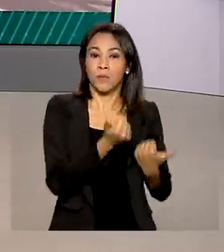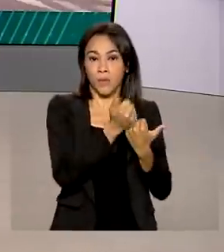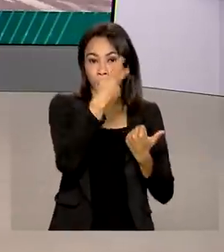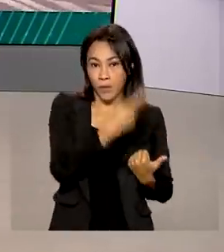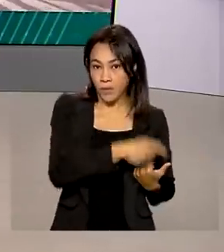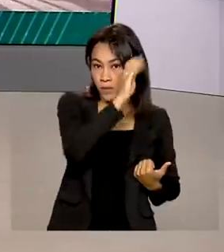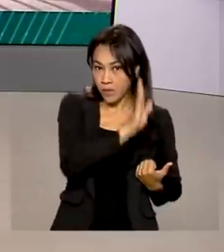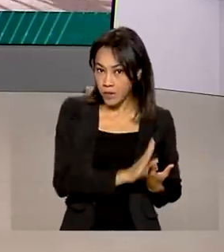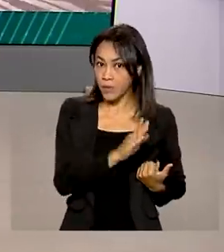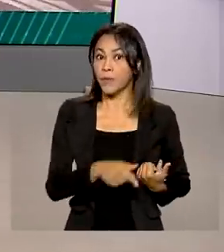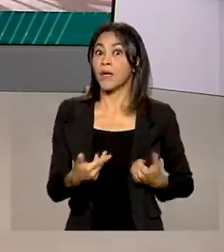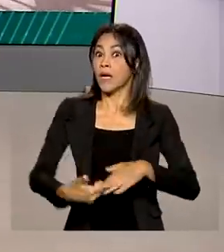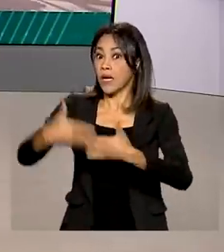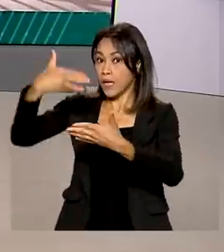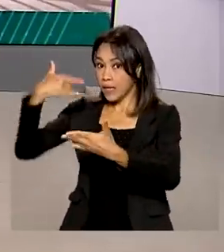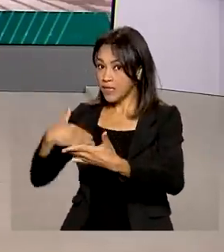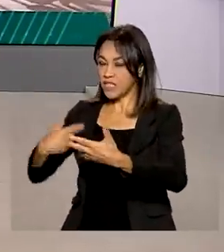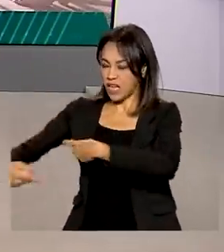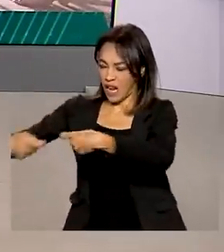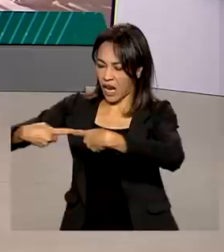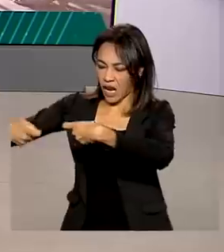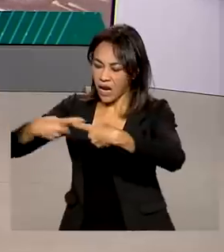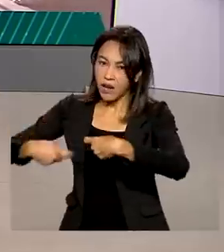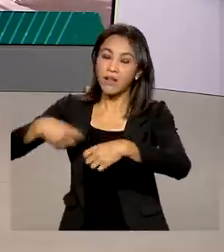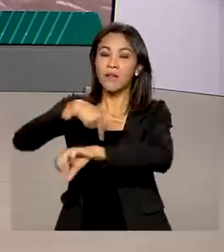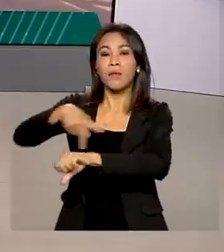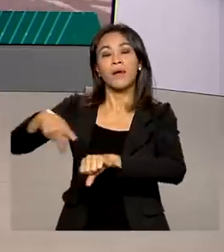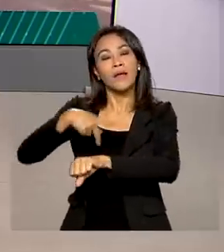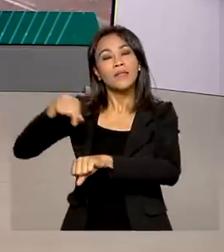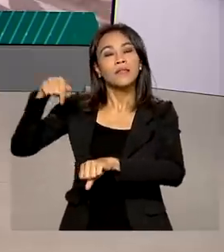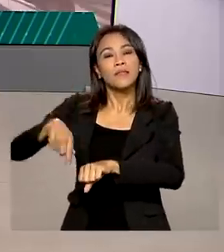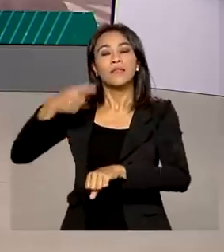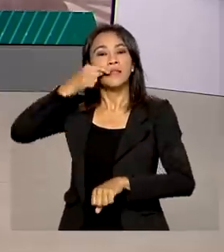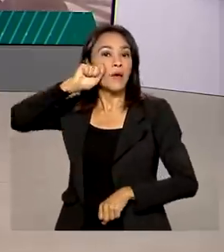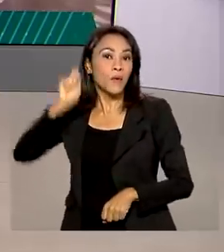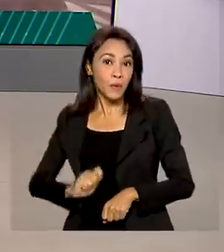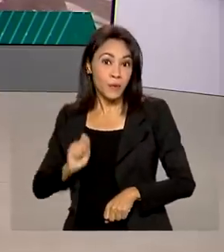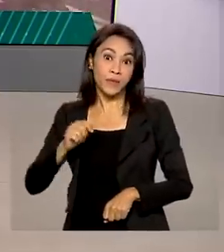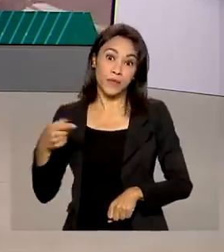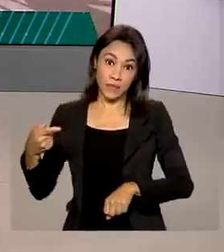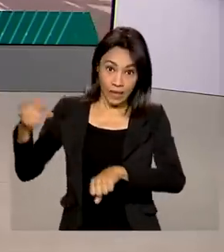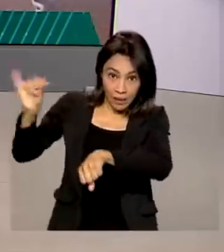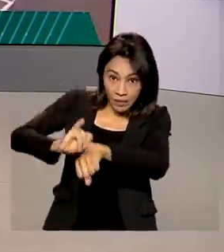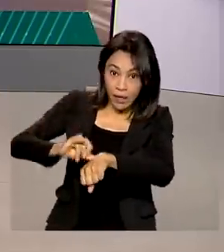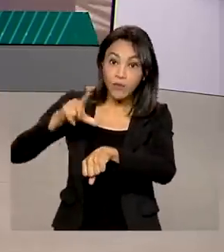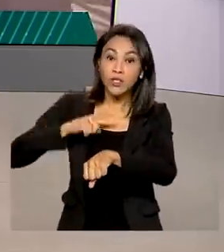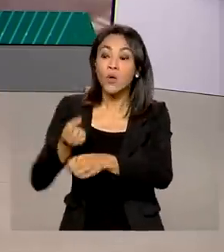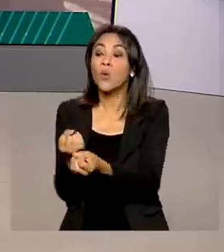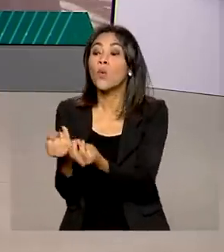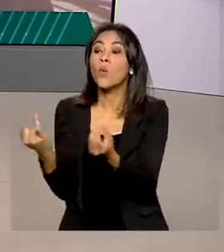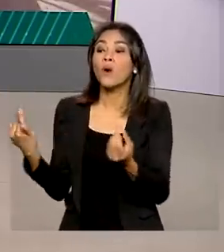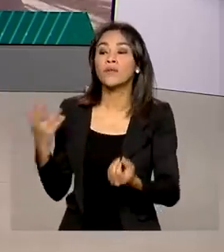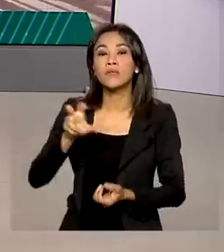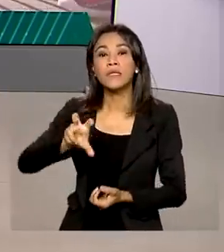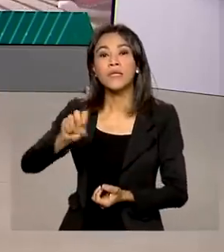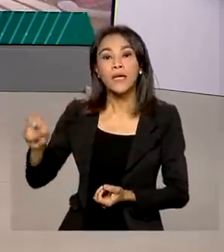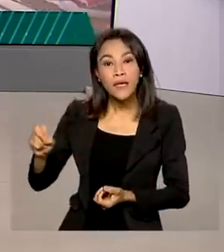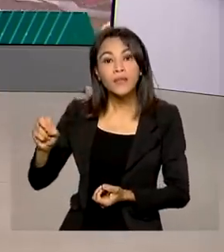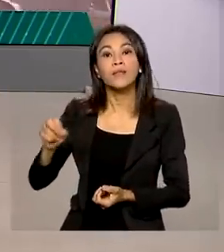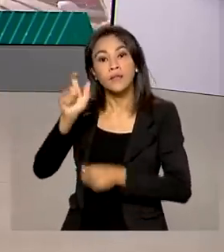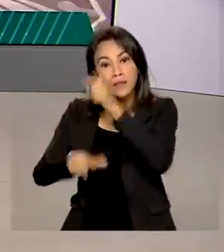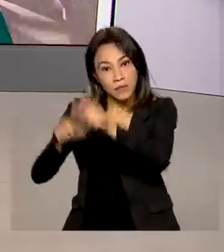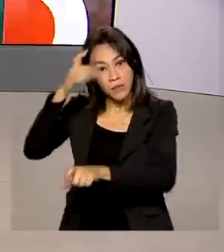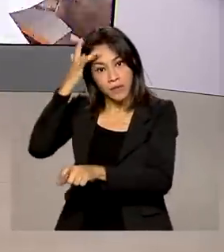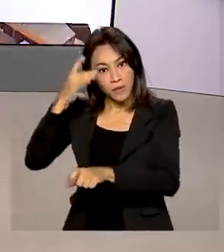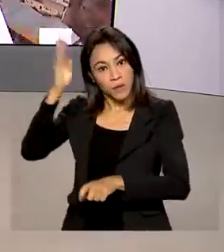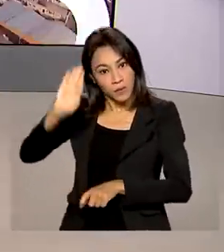conflito com a Rússia, a Embaixada do Brasil em Kiev, capital da Ucrânia, contabilizava 500 brasileiros no país. O governo